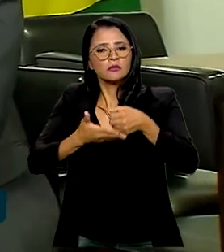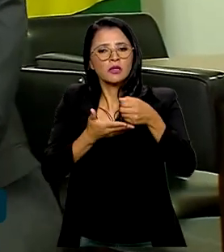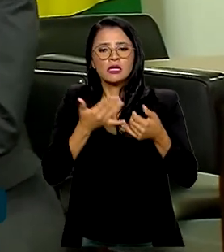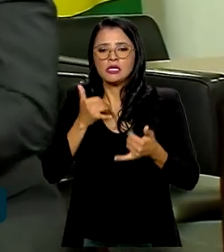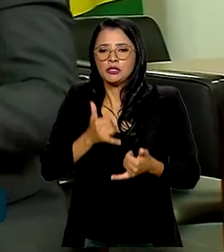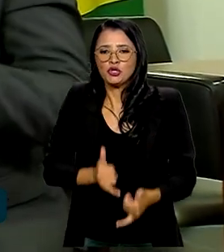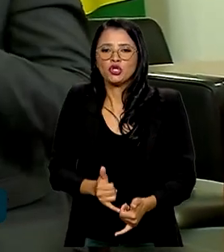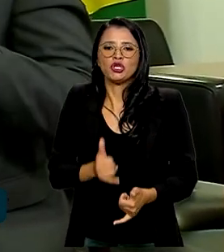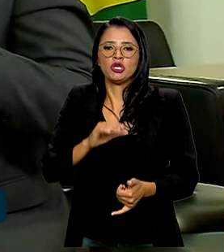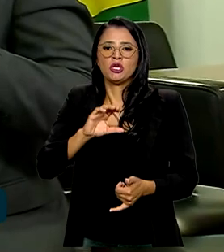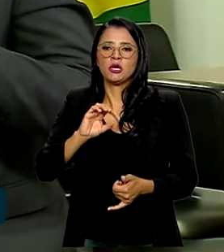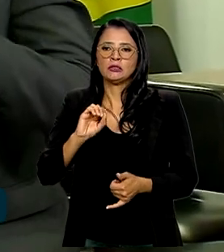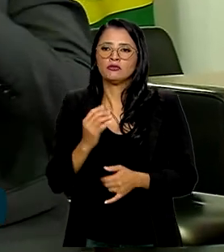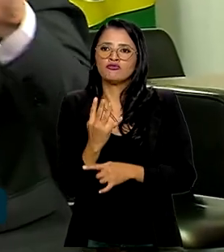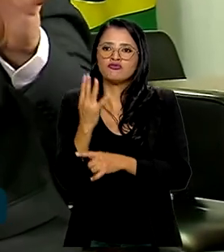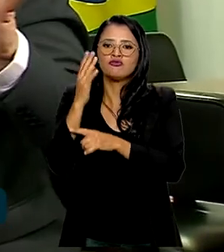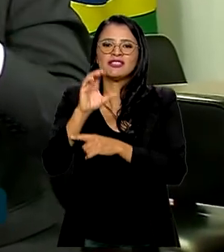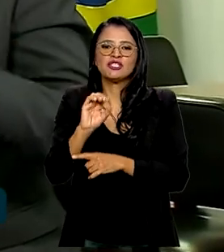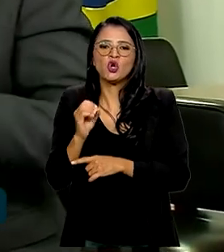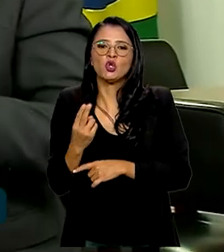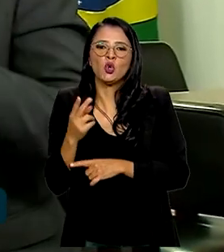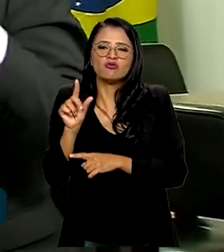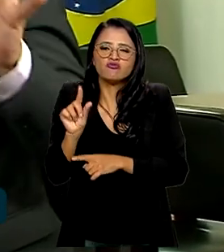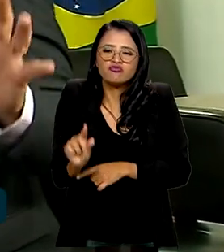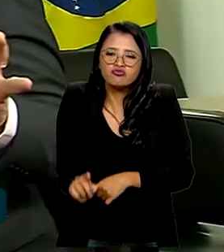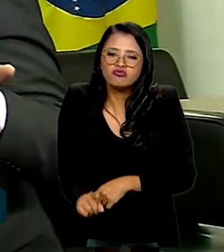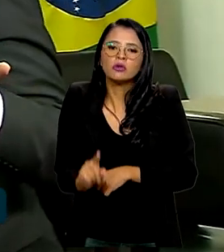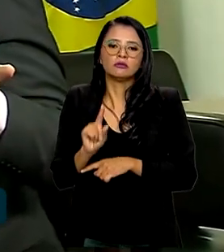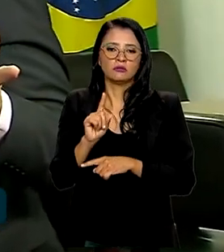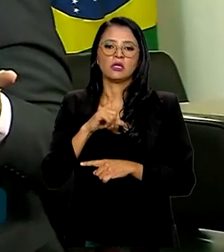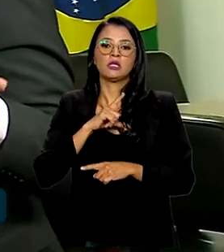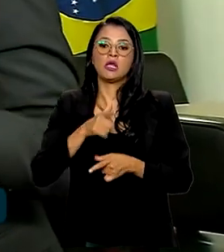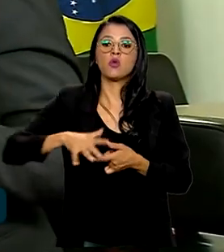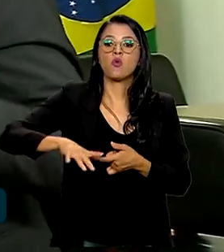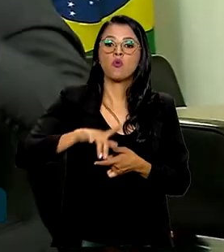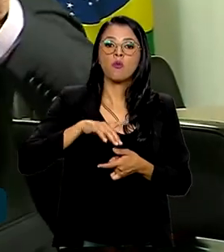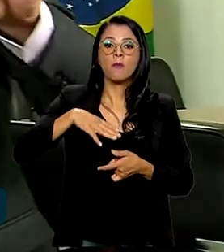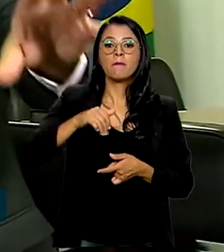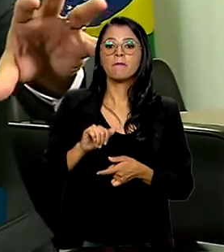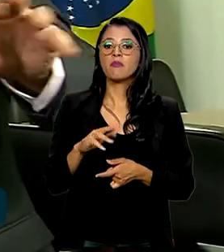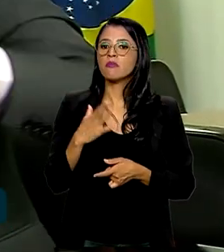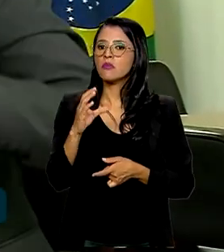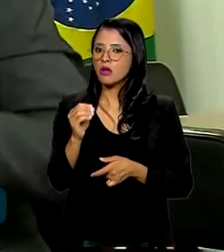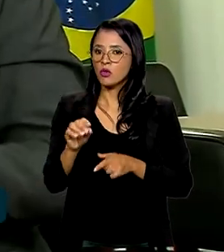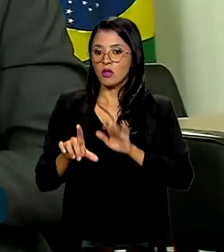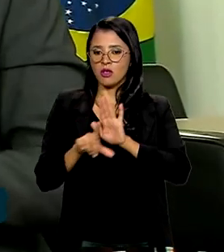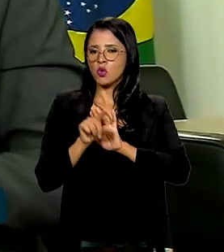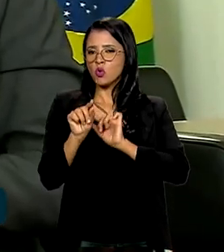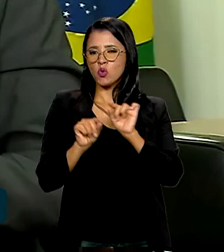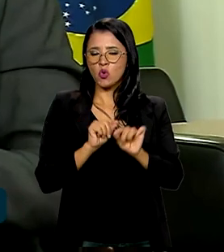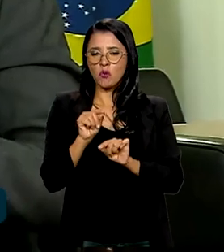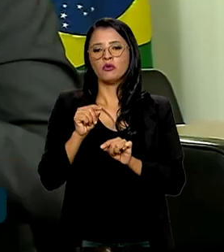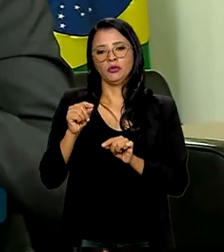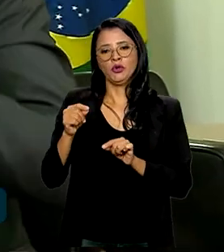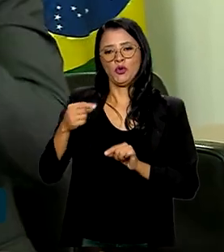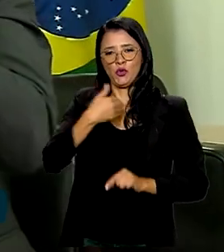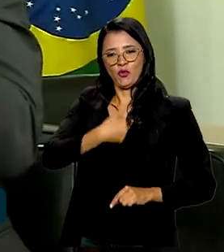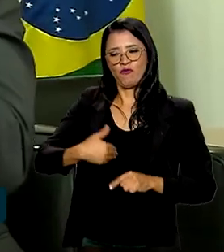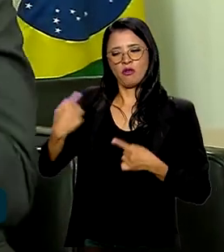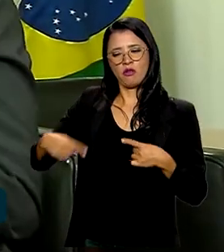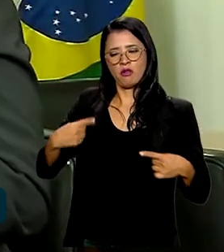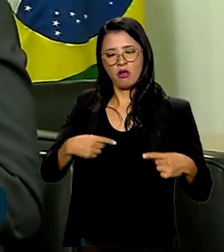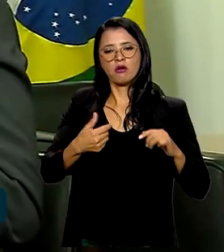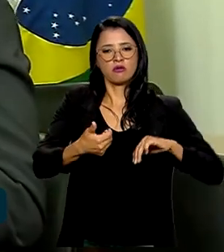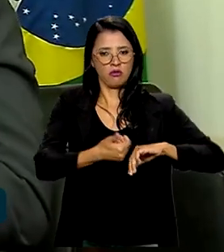carbono. Então você cria um mercado. Então tem uma lei como é que vai criar esse mercado. O governo vem discutindo, o Congresso também. nós